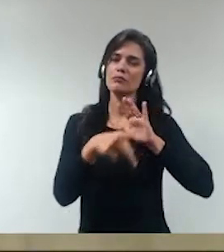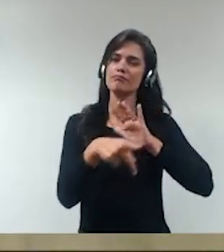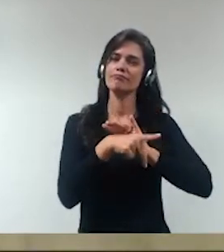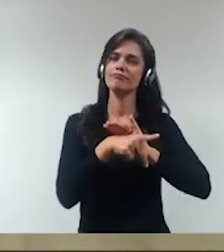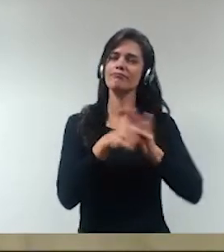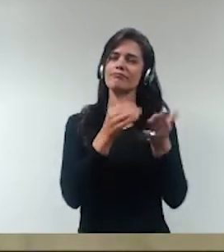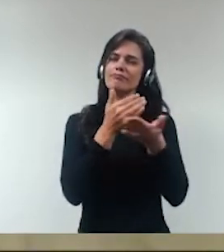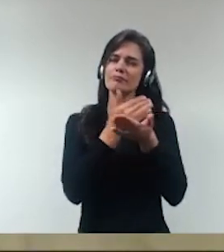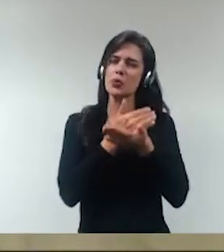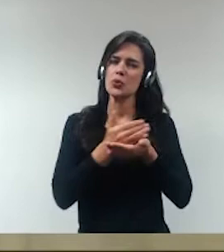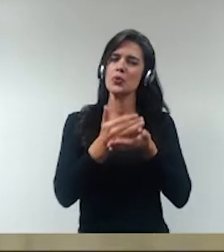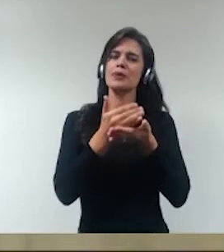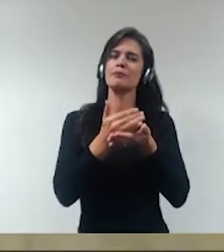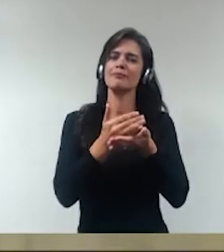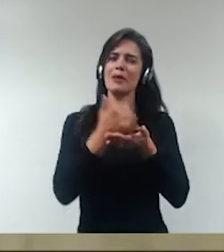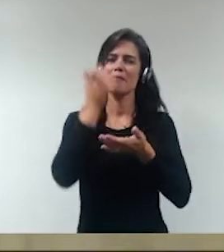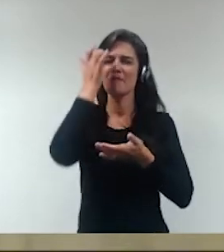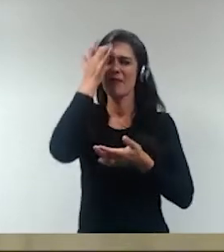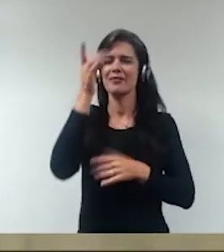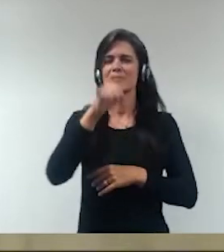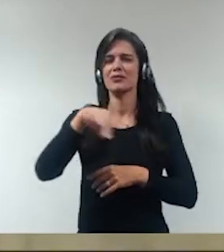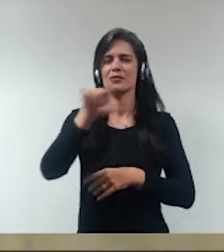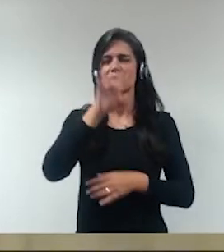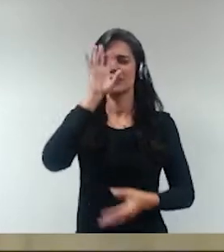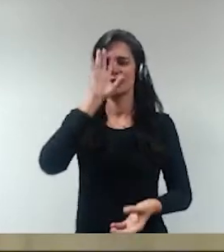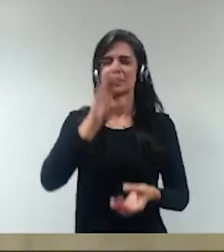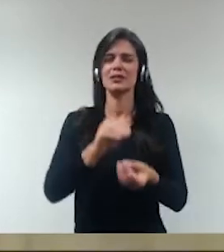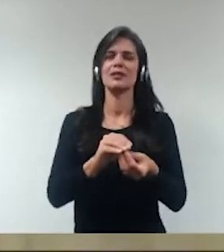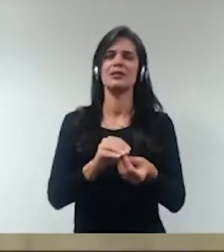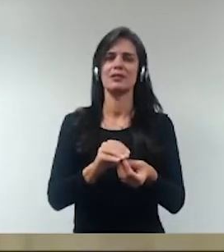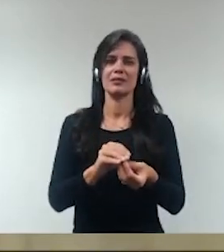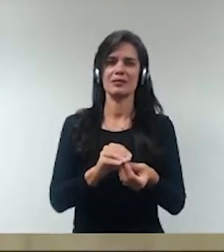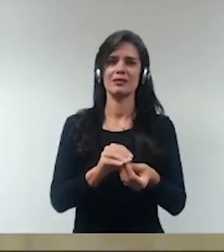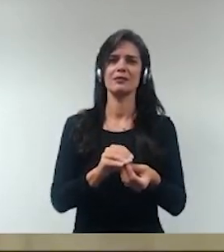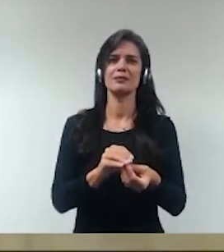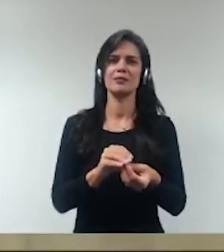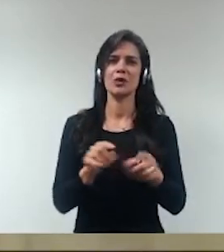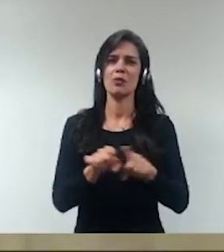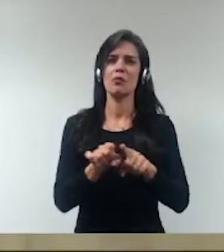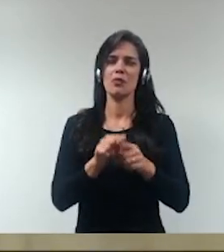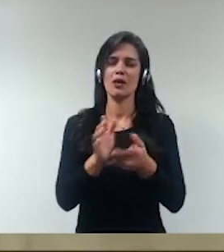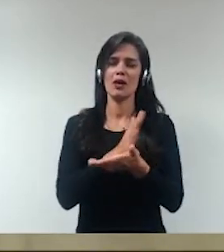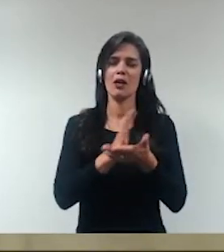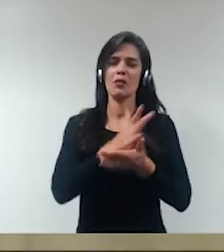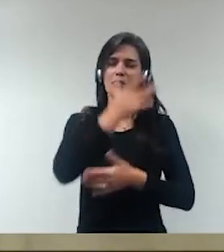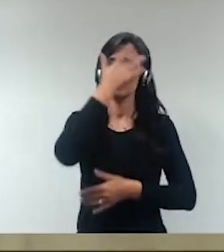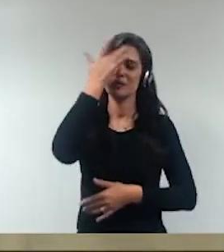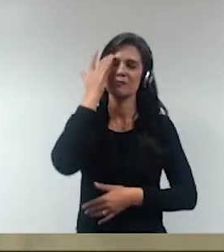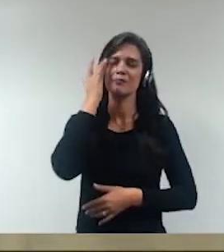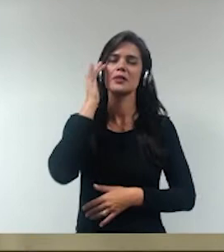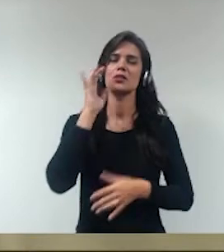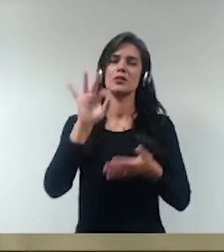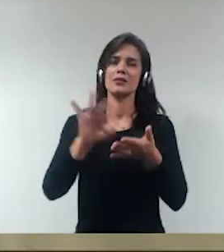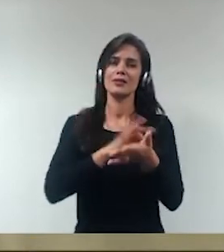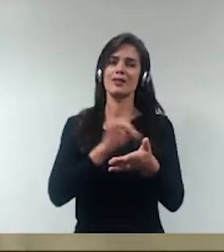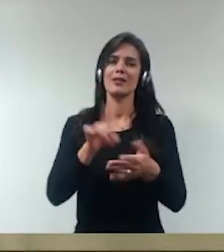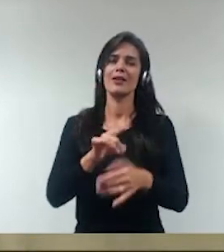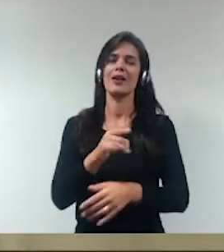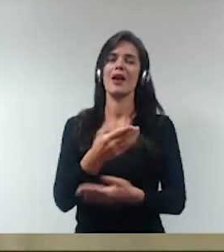para facilitar a melhor compreensão pelo público, formado também por estudantes universitários, né.